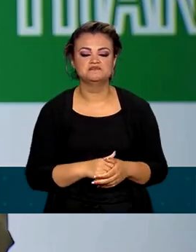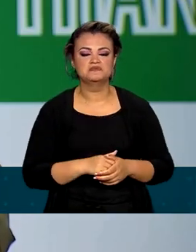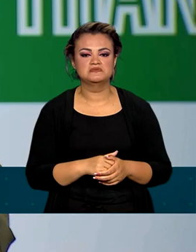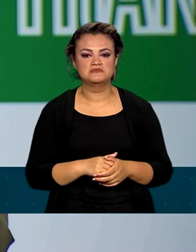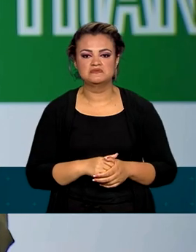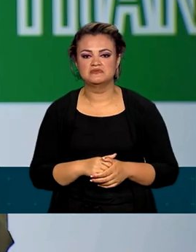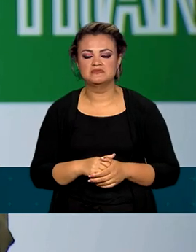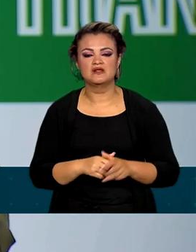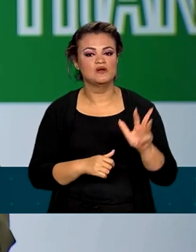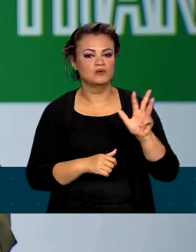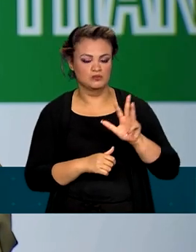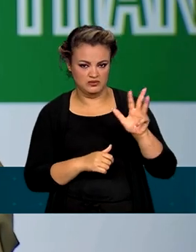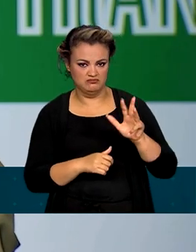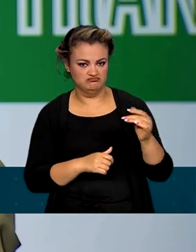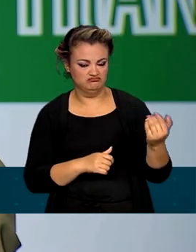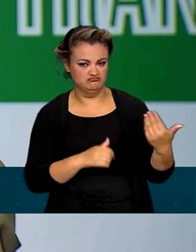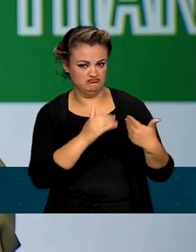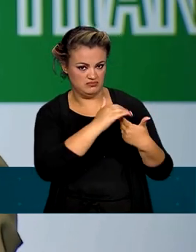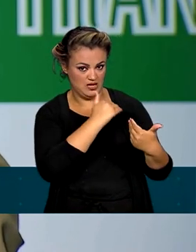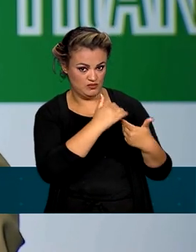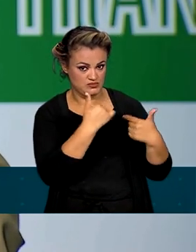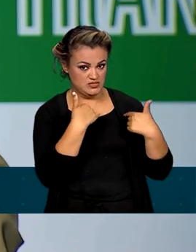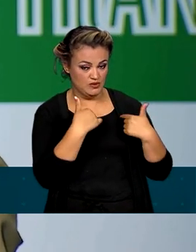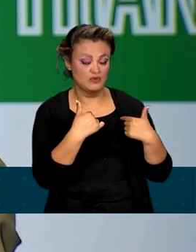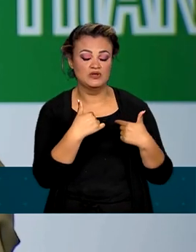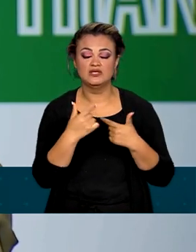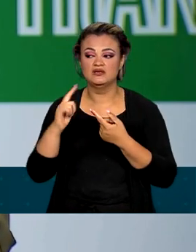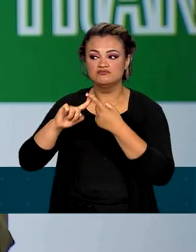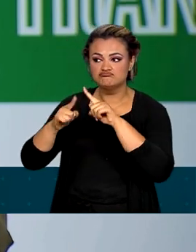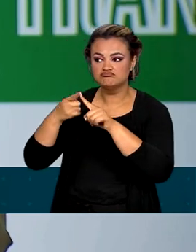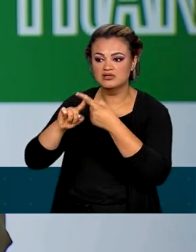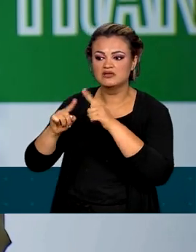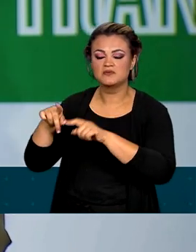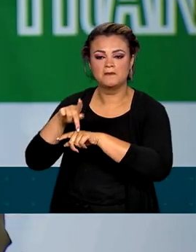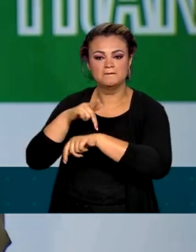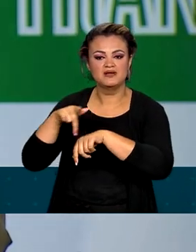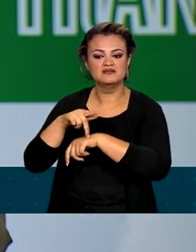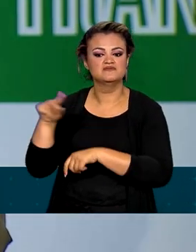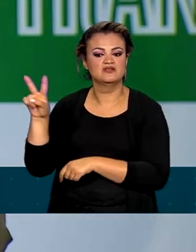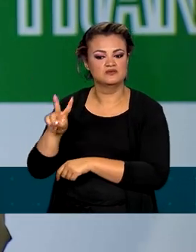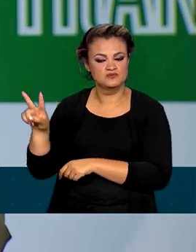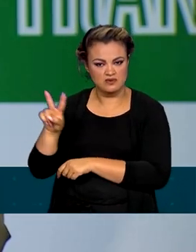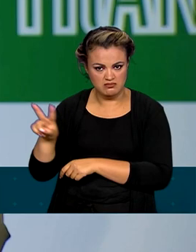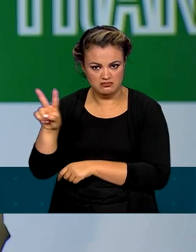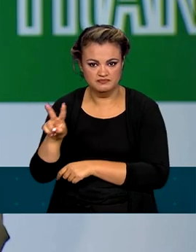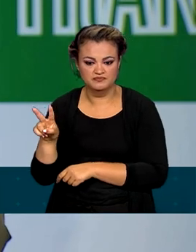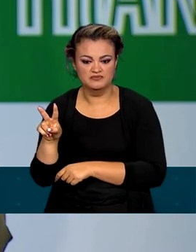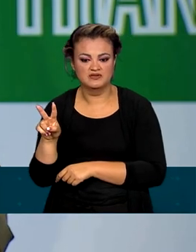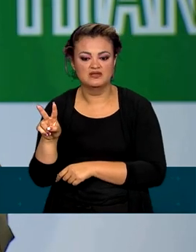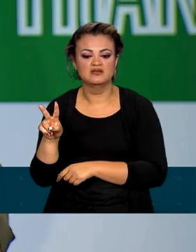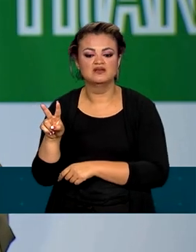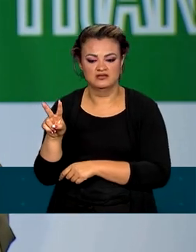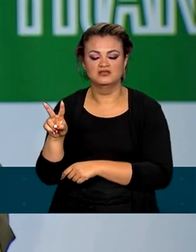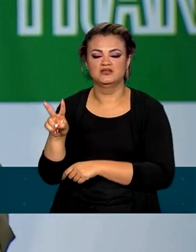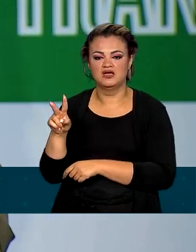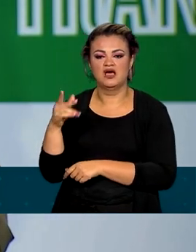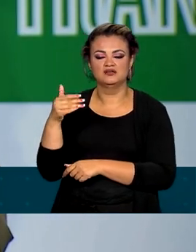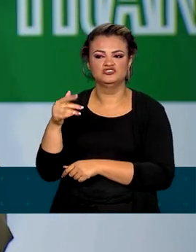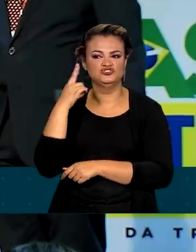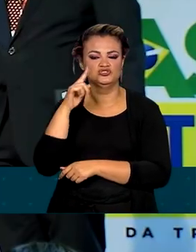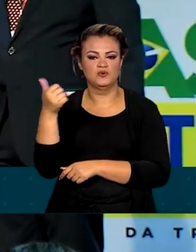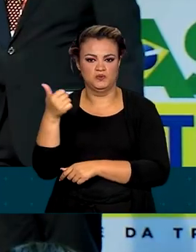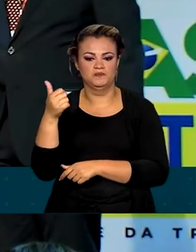também me instruiu que restabelecêssemos as relações com a Venezuela, o que faremos a partir do dia